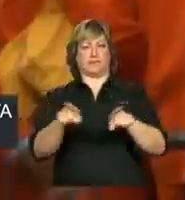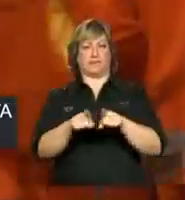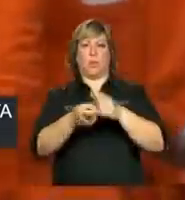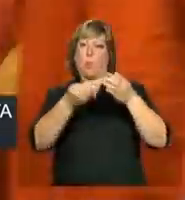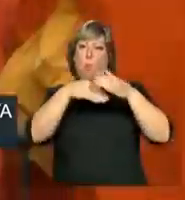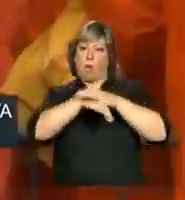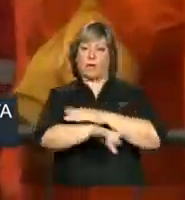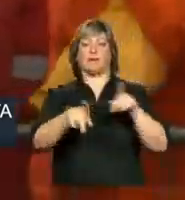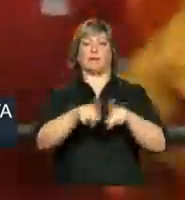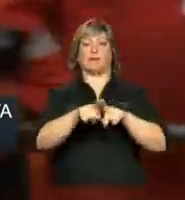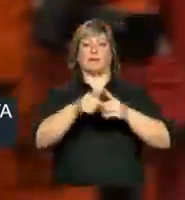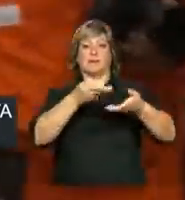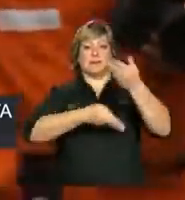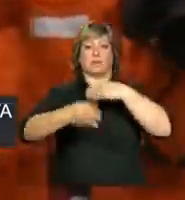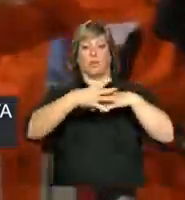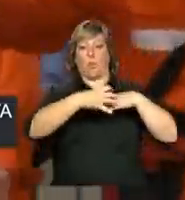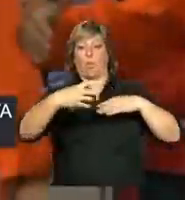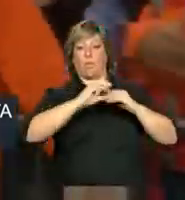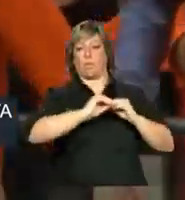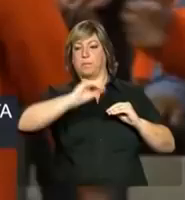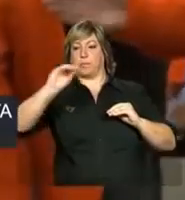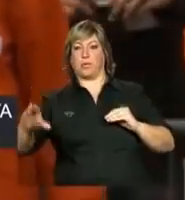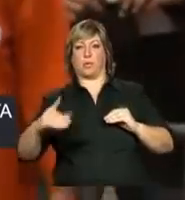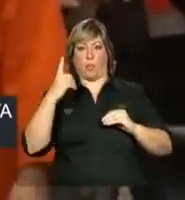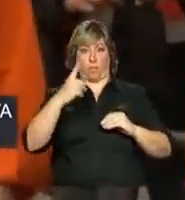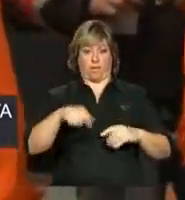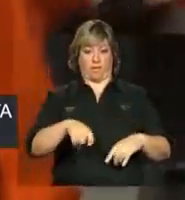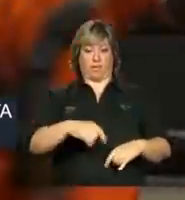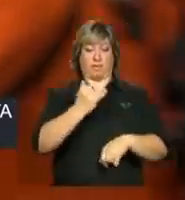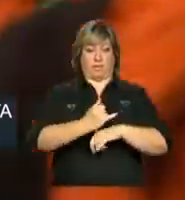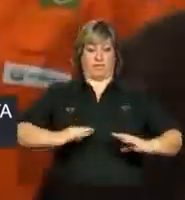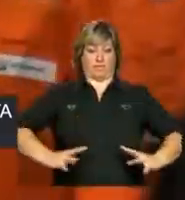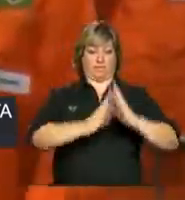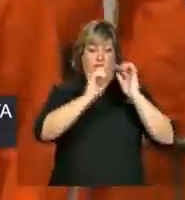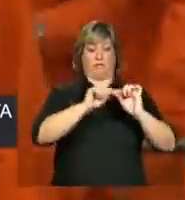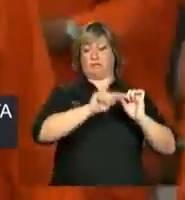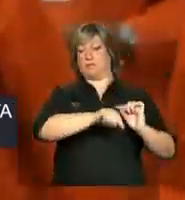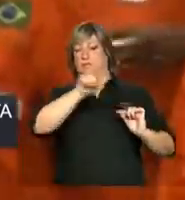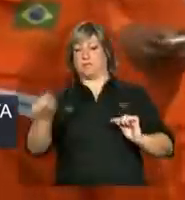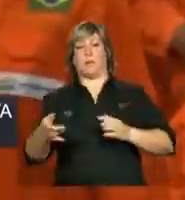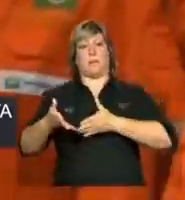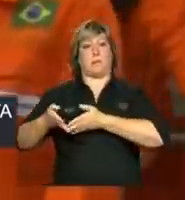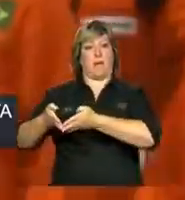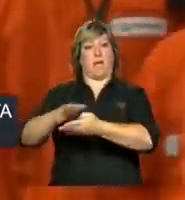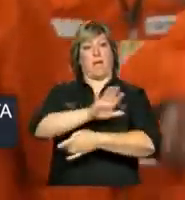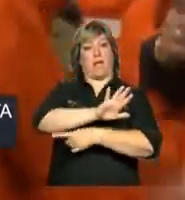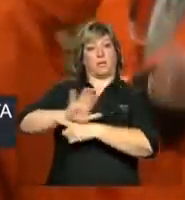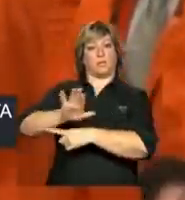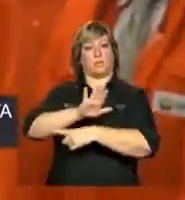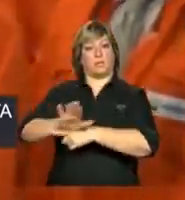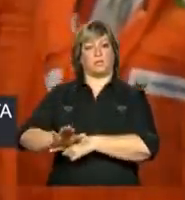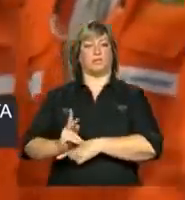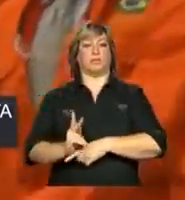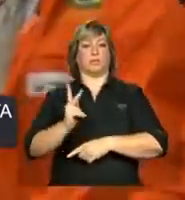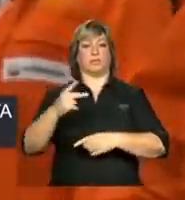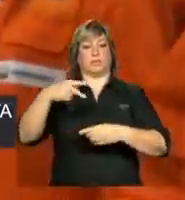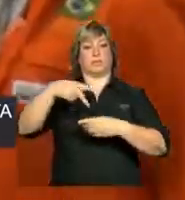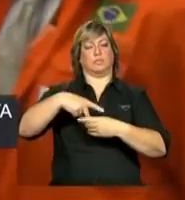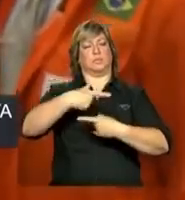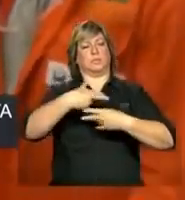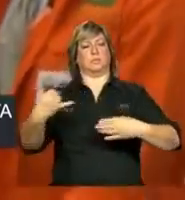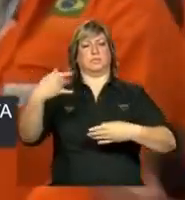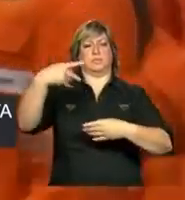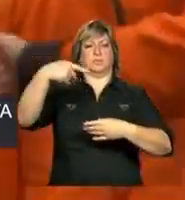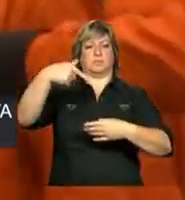petróleo, por exemplo, em alto mar, de uma plataforma para uma embarcação. Quando estiver em operação no litoral do Espírito